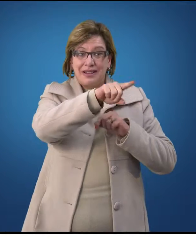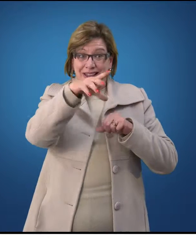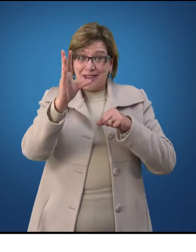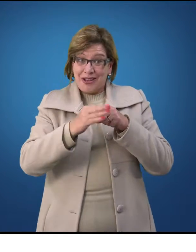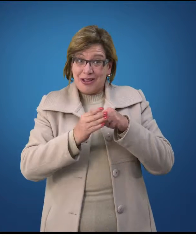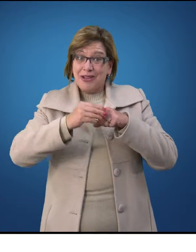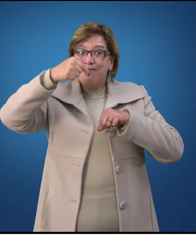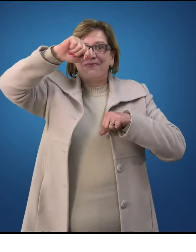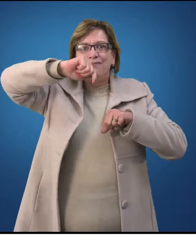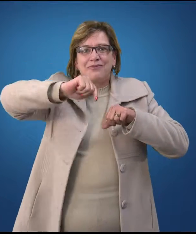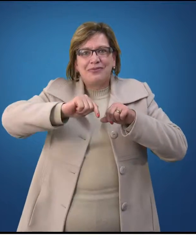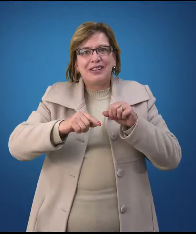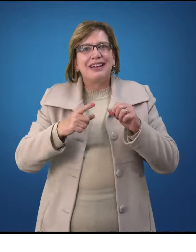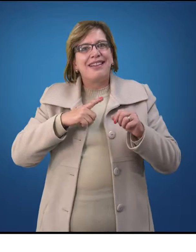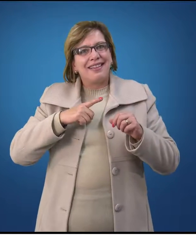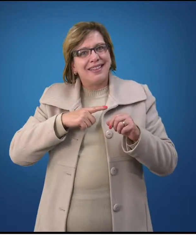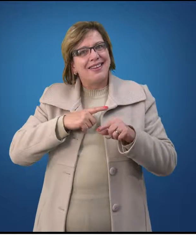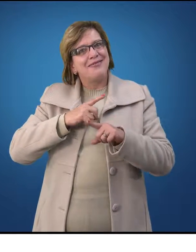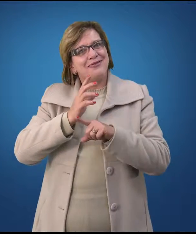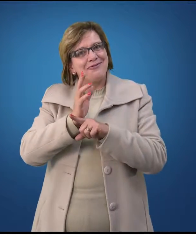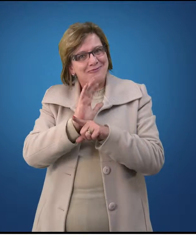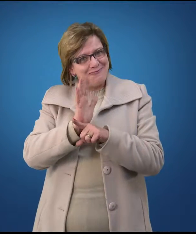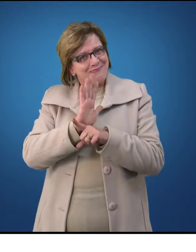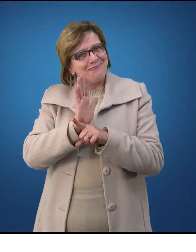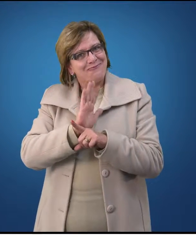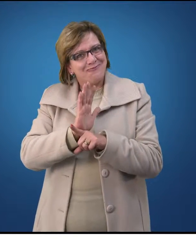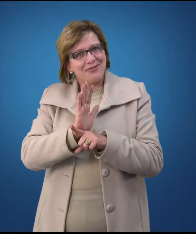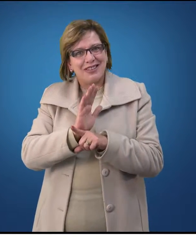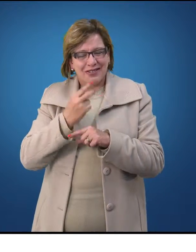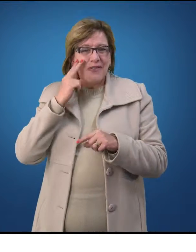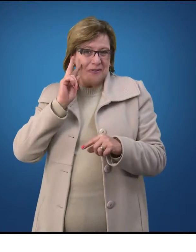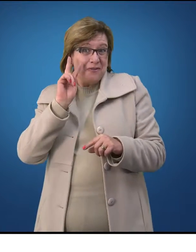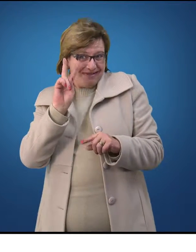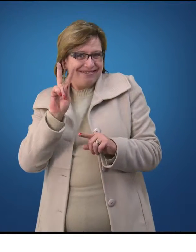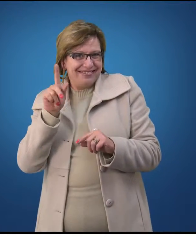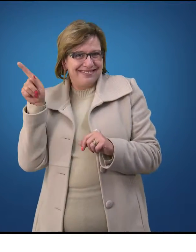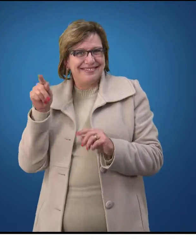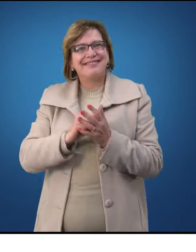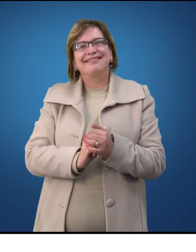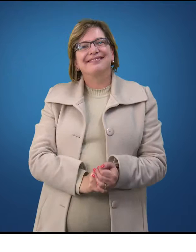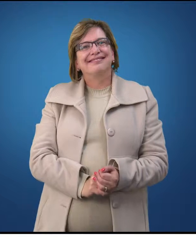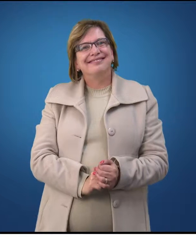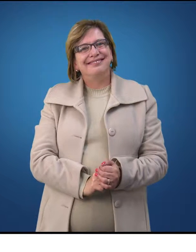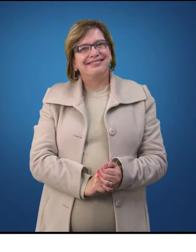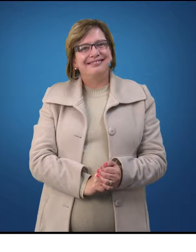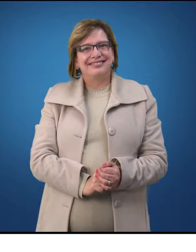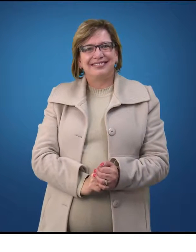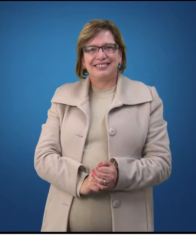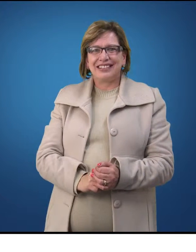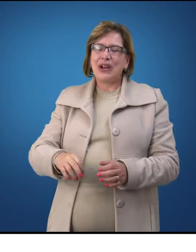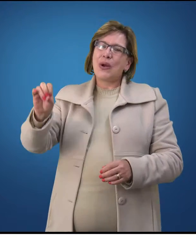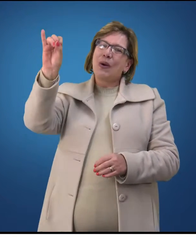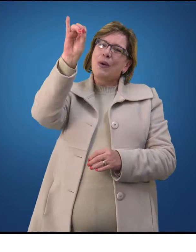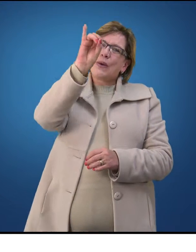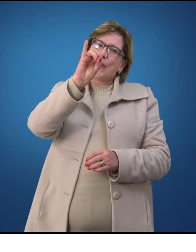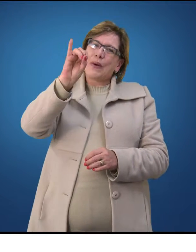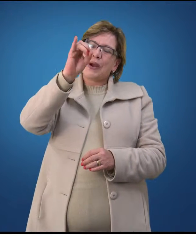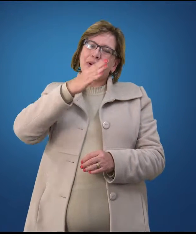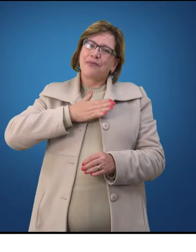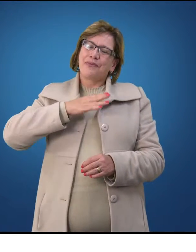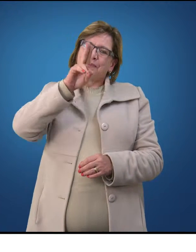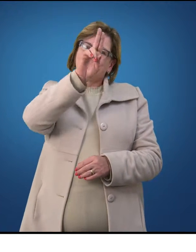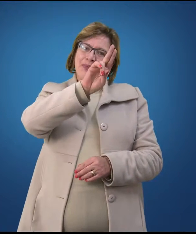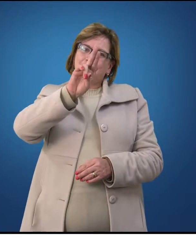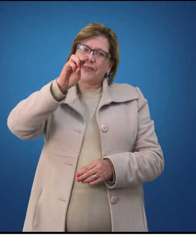conhecimentos, montamos uma animação. Vamos assistir? Olá, me chamo